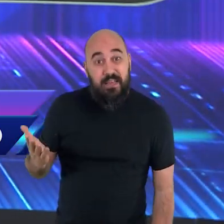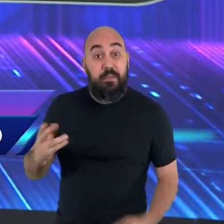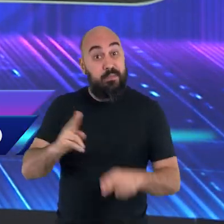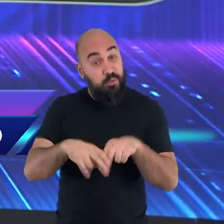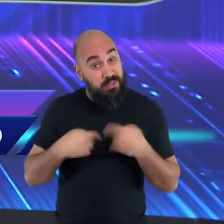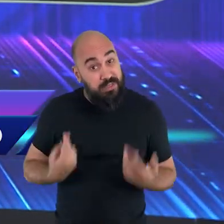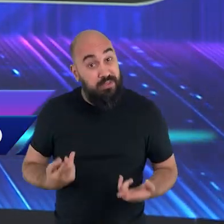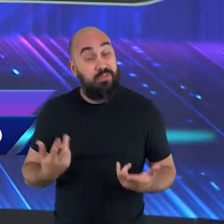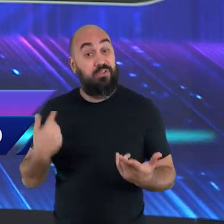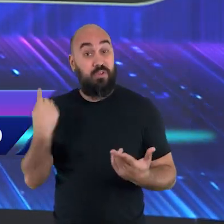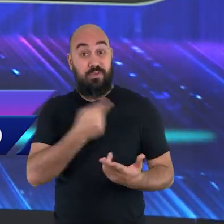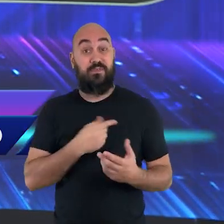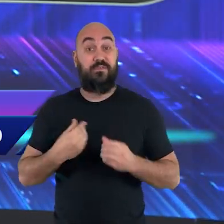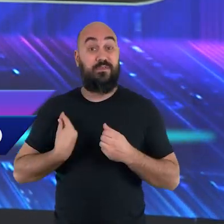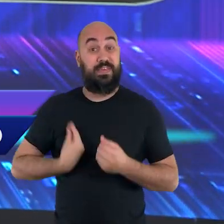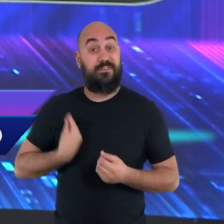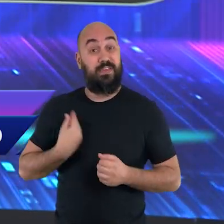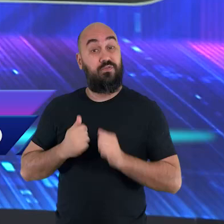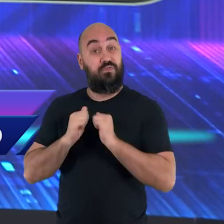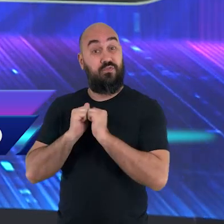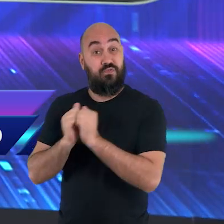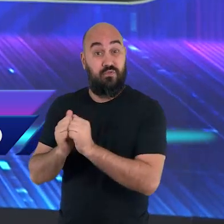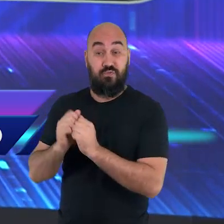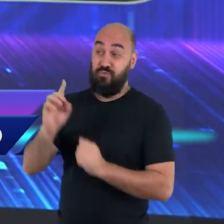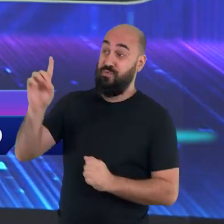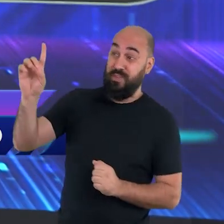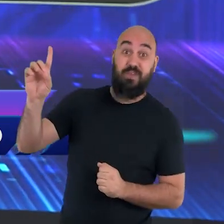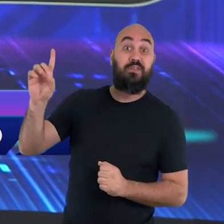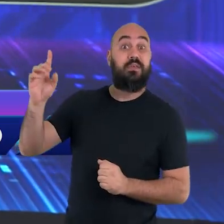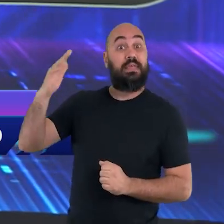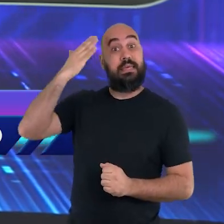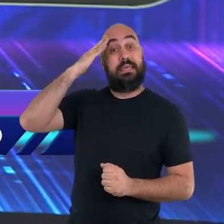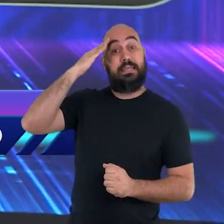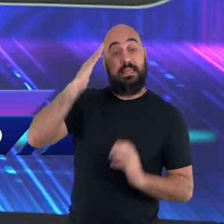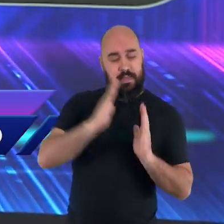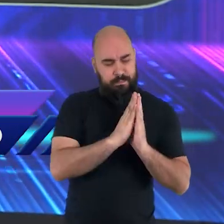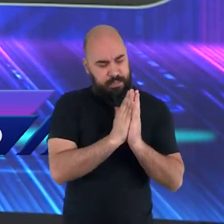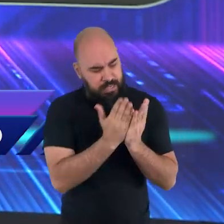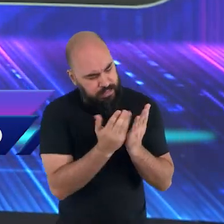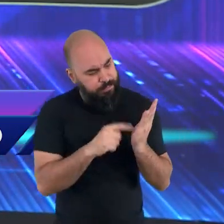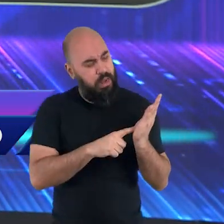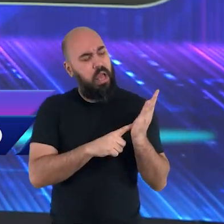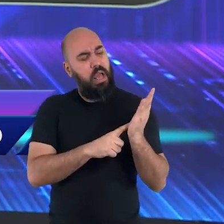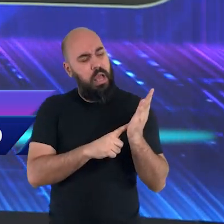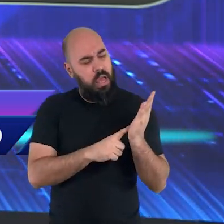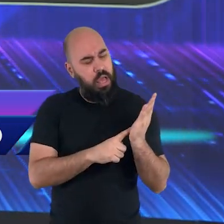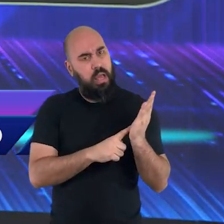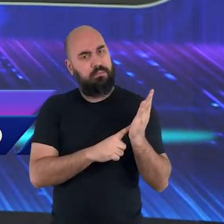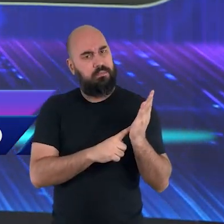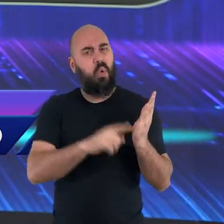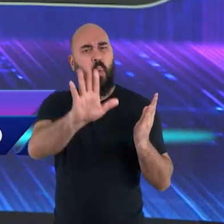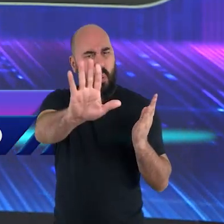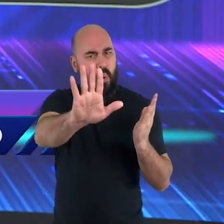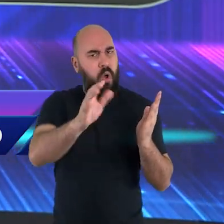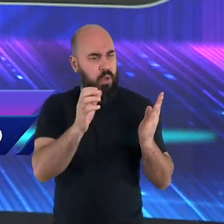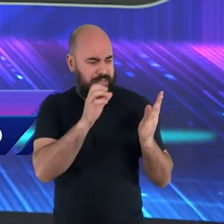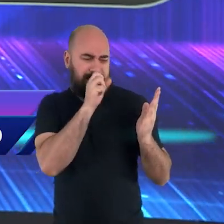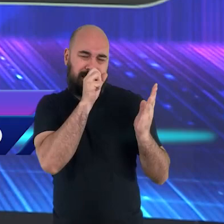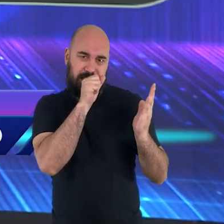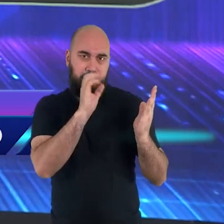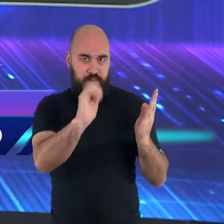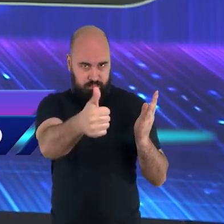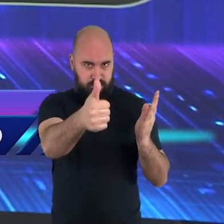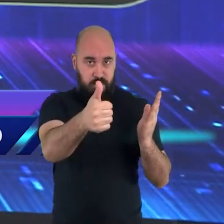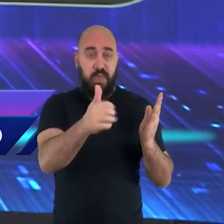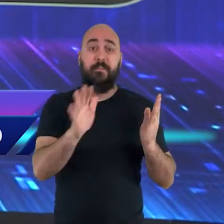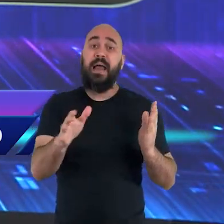de acordo com a palavra de Deus. Há muitas pessoas que dizem assim, não pastor, entendi já. Mas o sábado é só